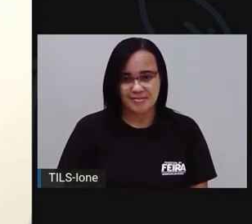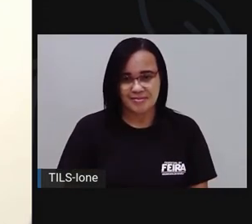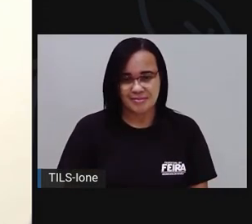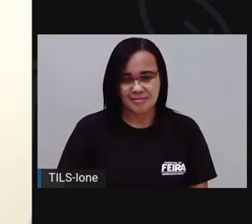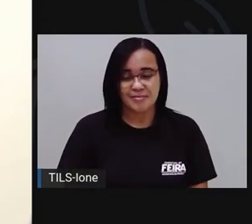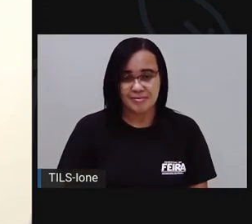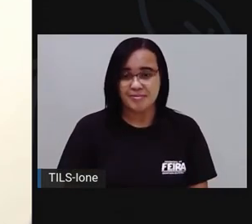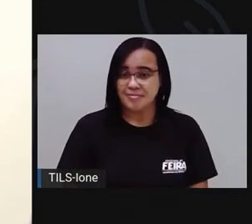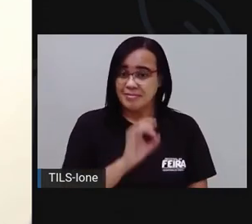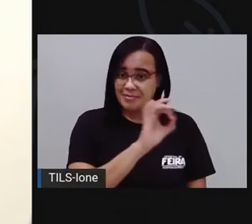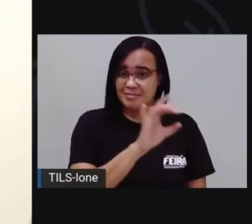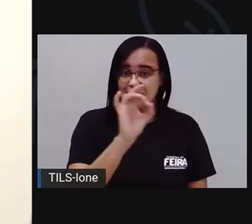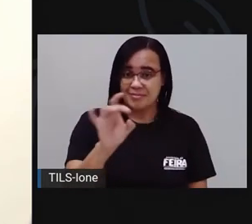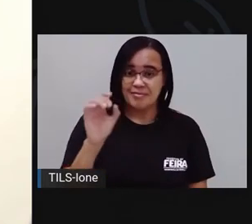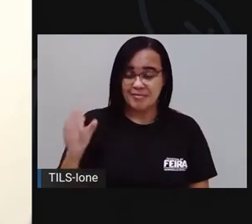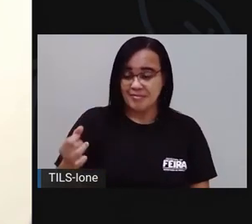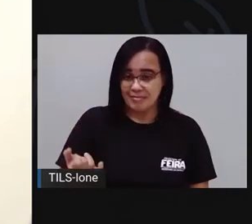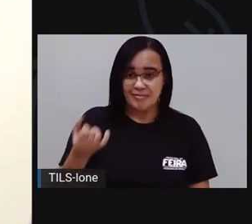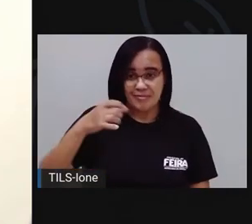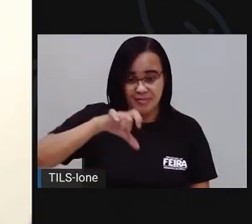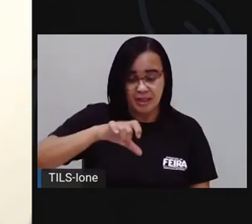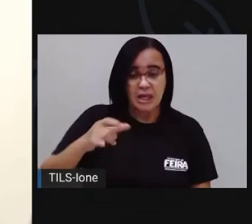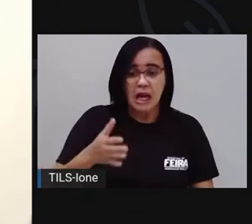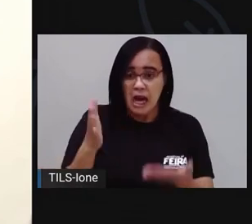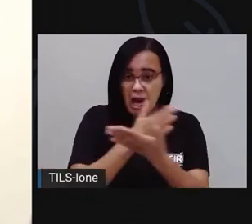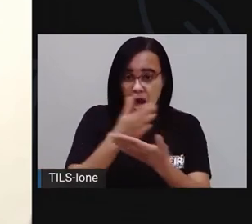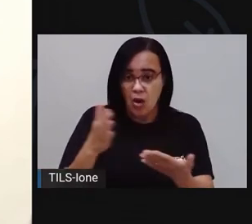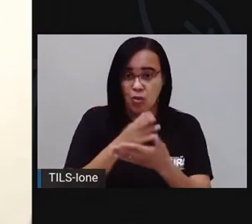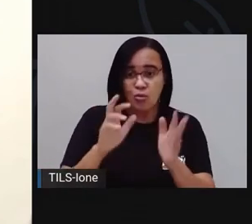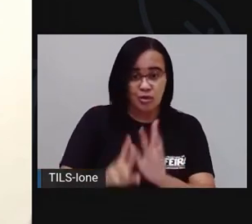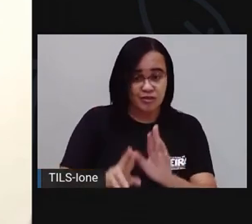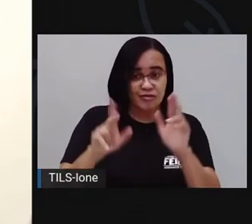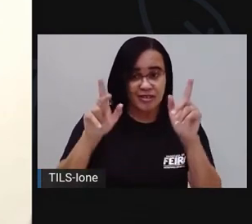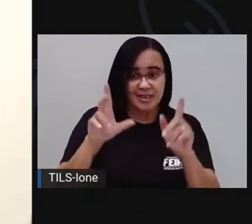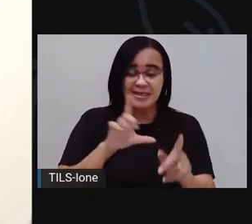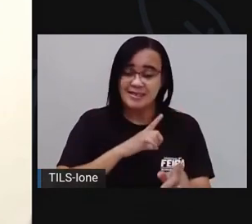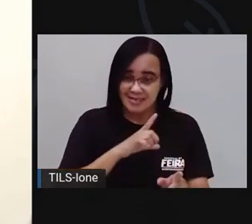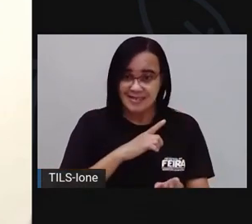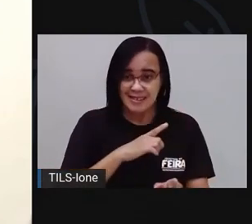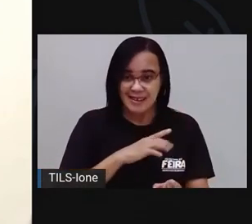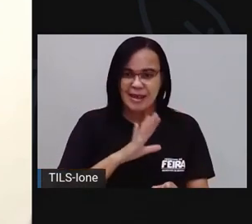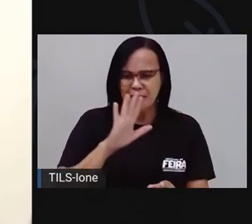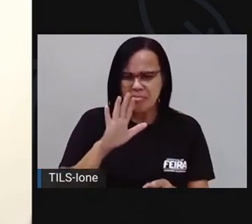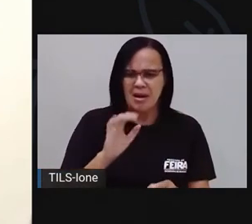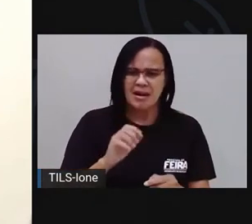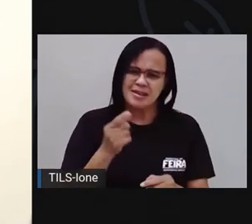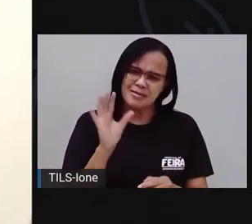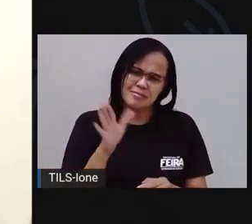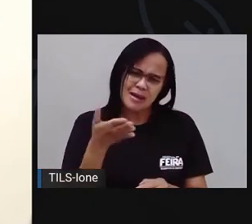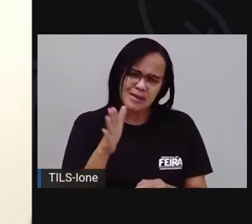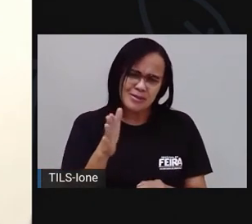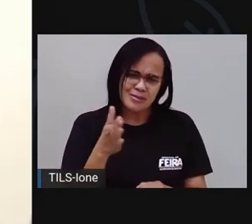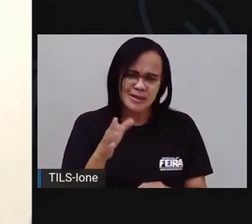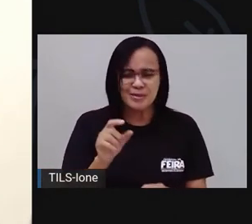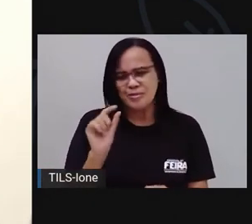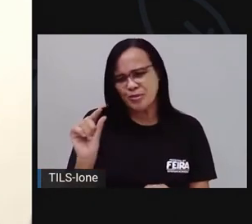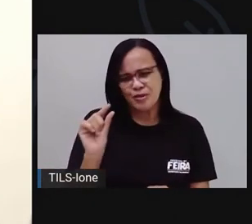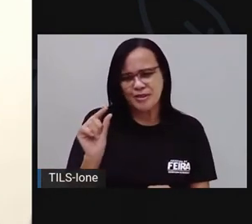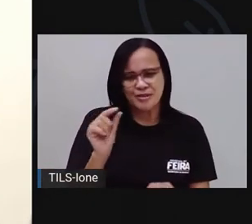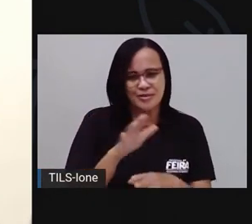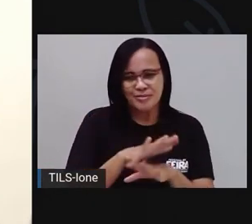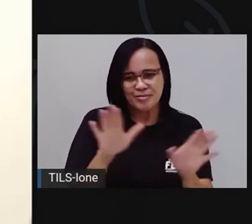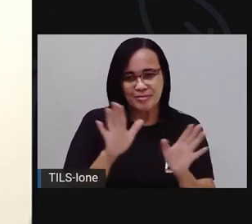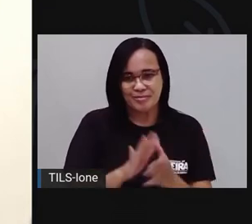ter, né? Uma diferença aí. Então, essa ficou um pouquinho faltando aqui, ó. Mas ficou quase perto, né? Da medida que a gente tinha antes.